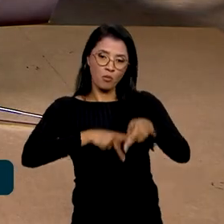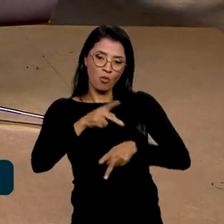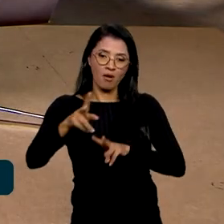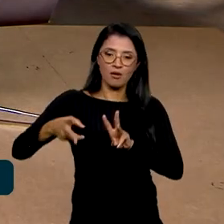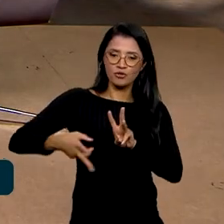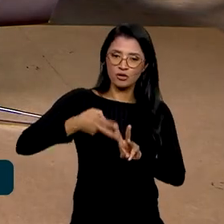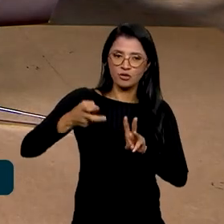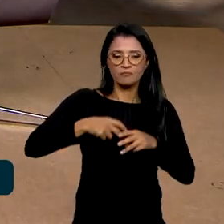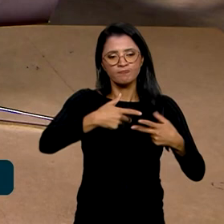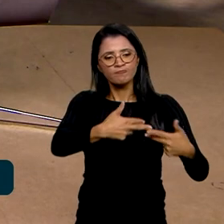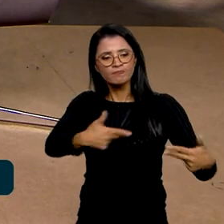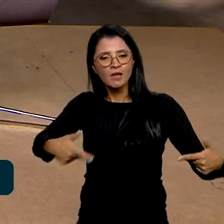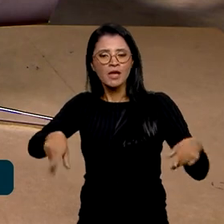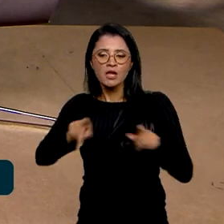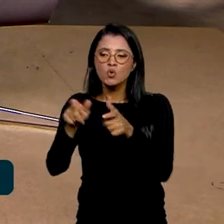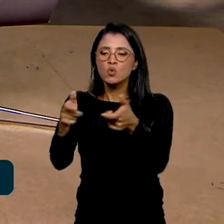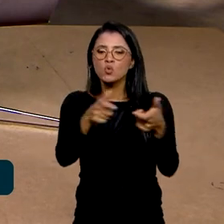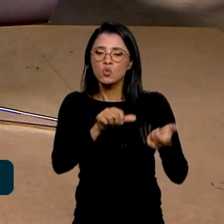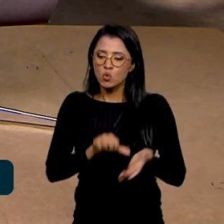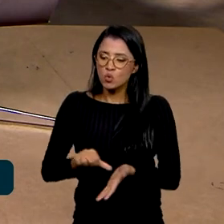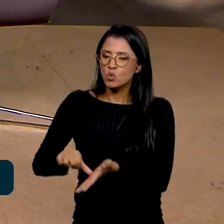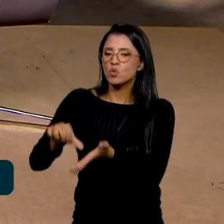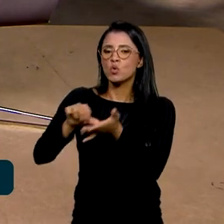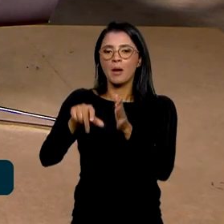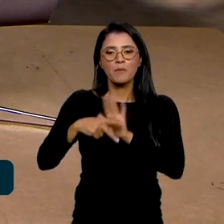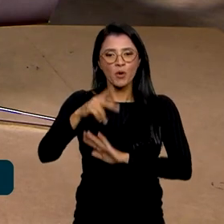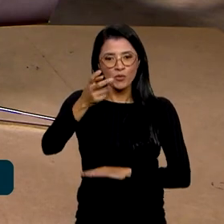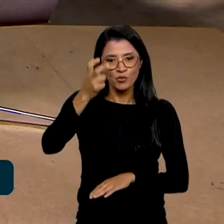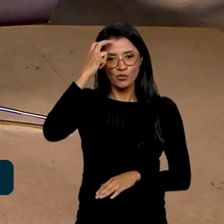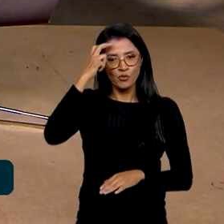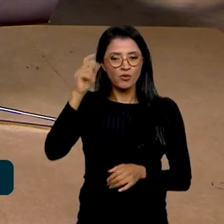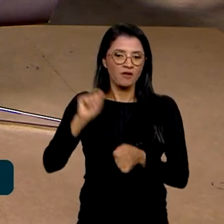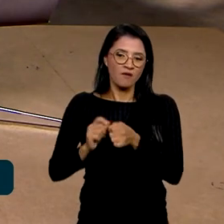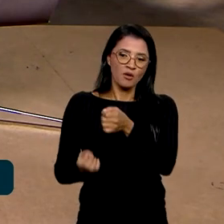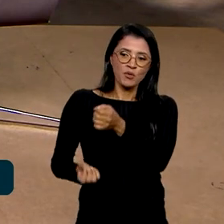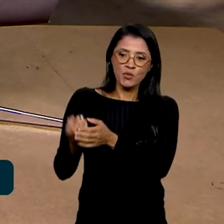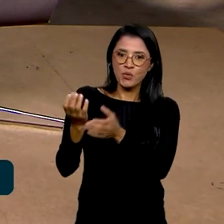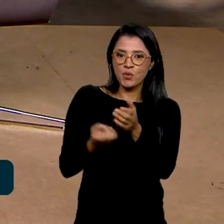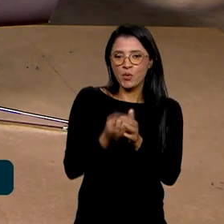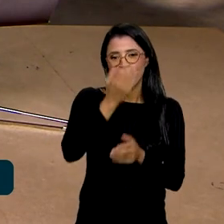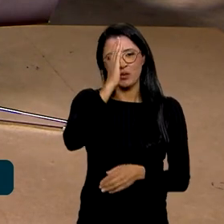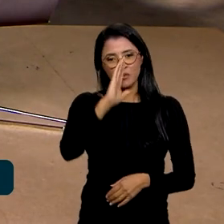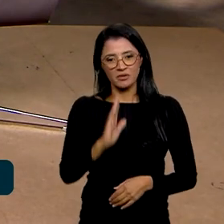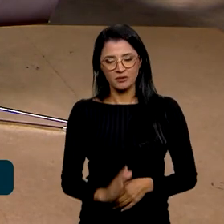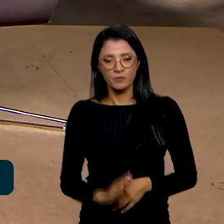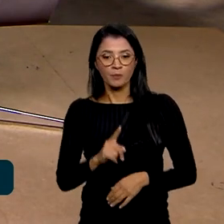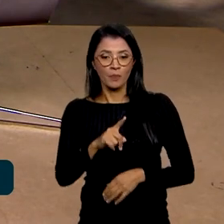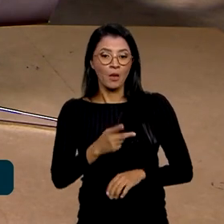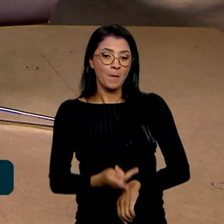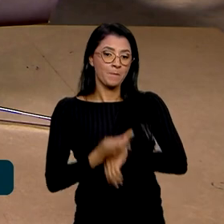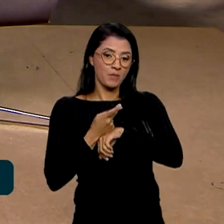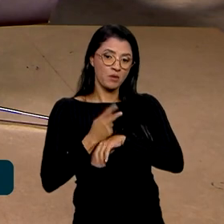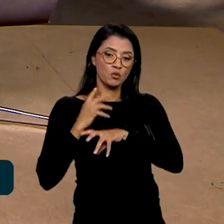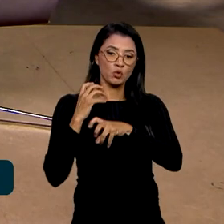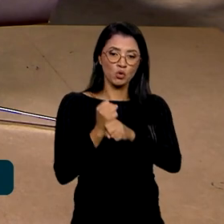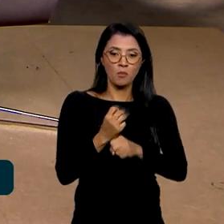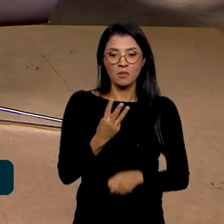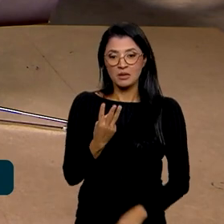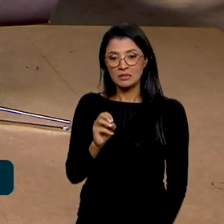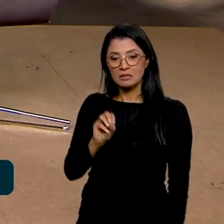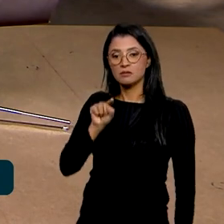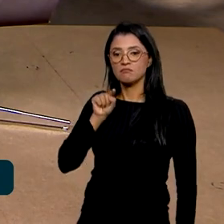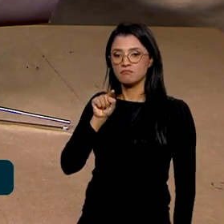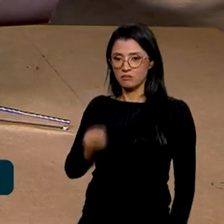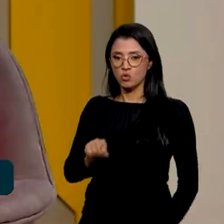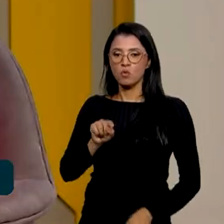diversidade e dos pontos de cultura que fazem essa cultura acontecer no Brasil. Então, o prêmio é de 30 mil. Cada